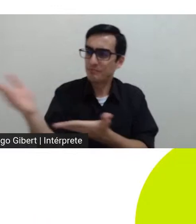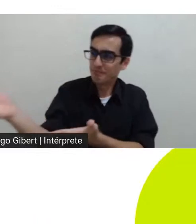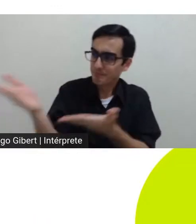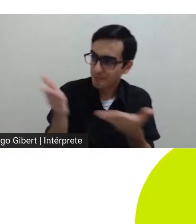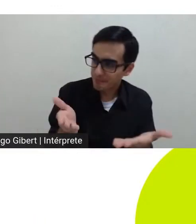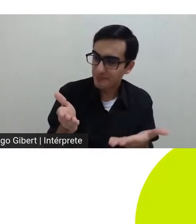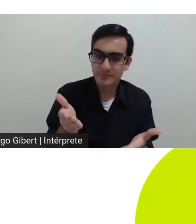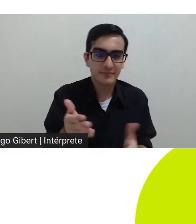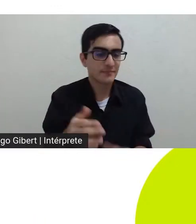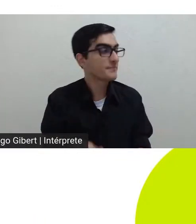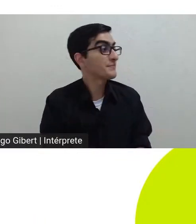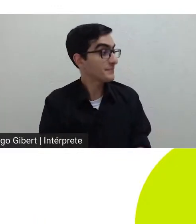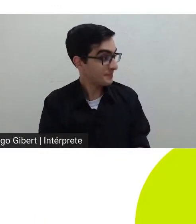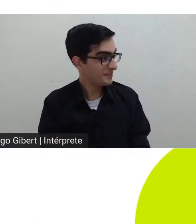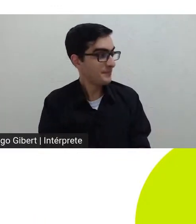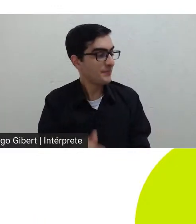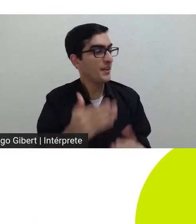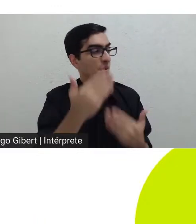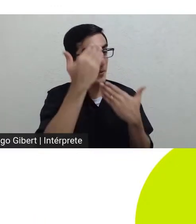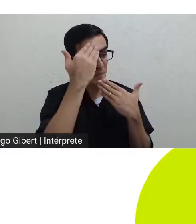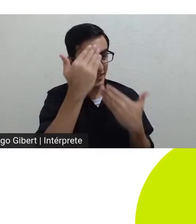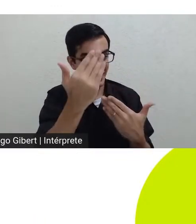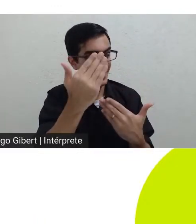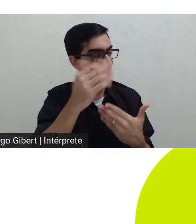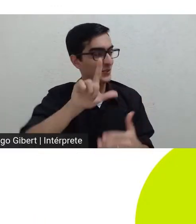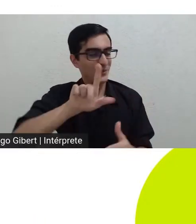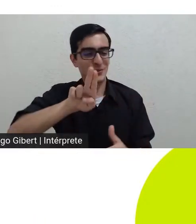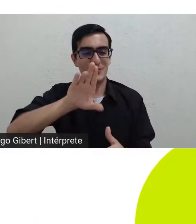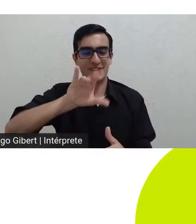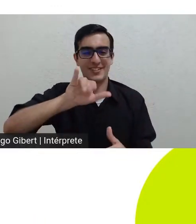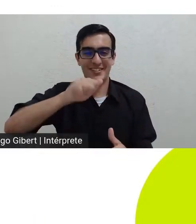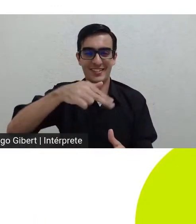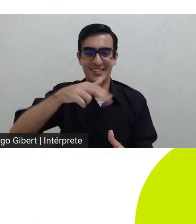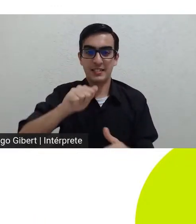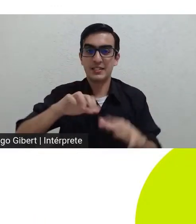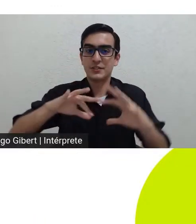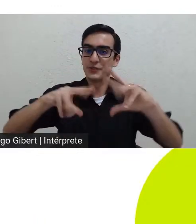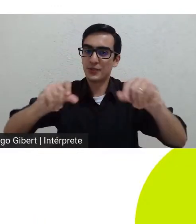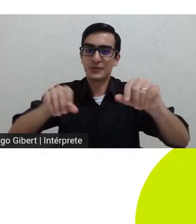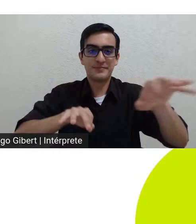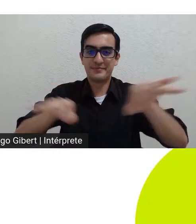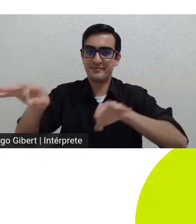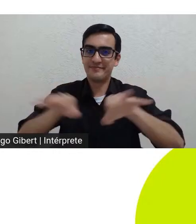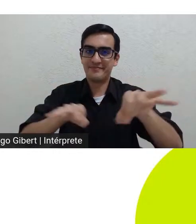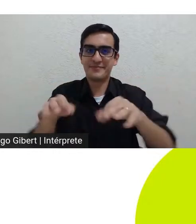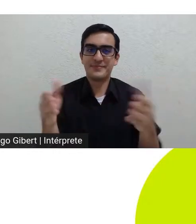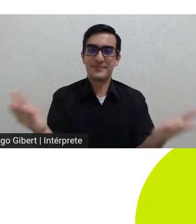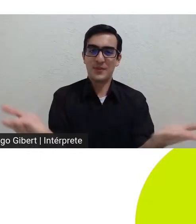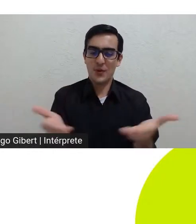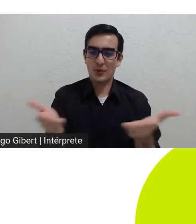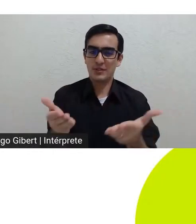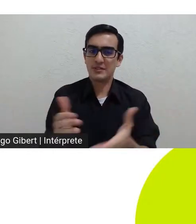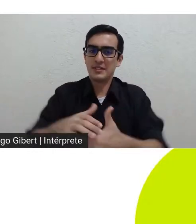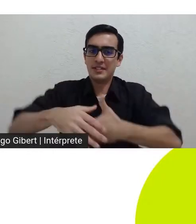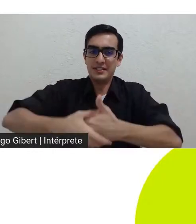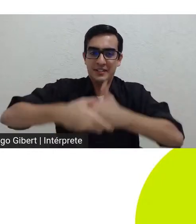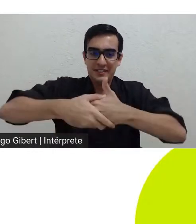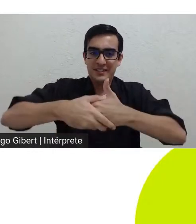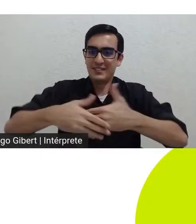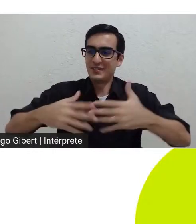obrigado Luciana muito obrigado a todos os organizadores deste encontro cumprimento também a Vera